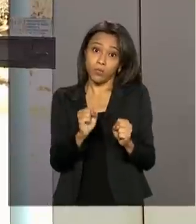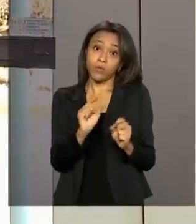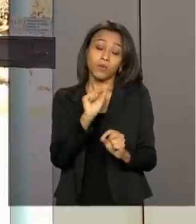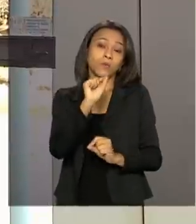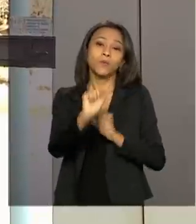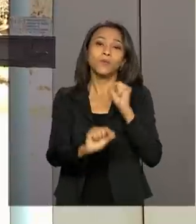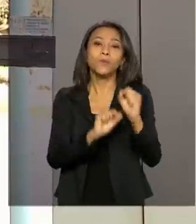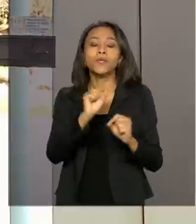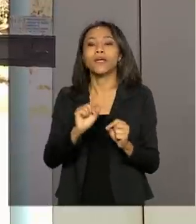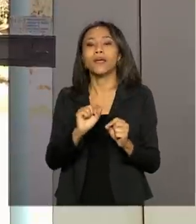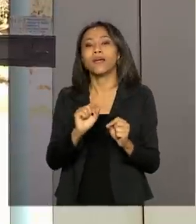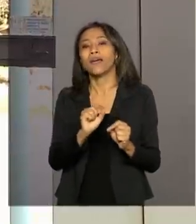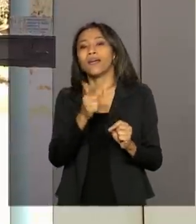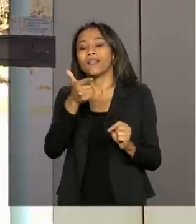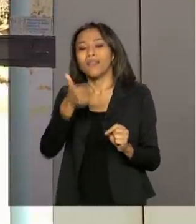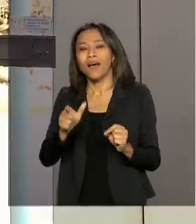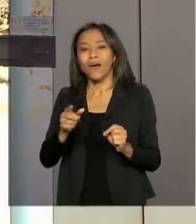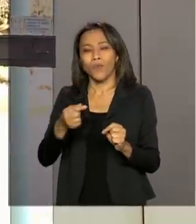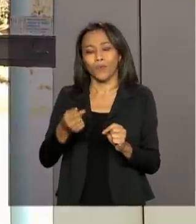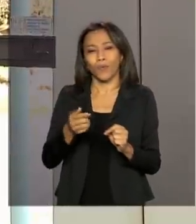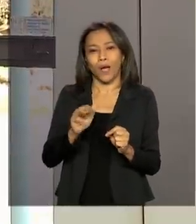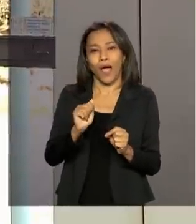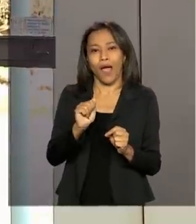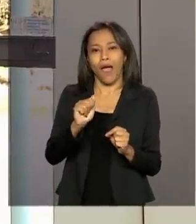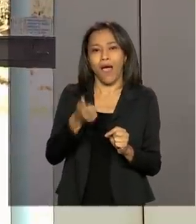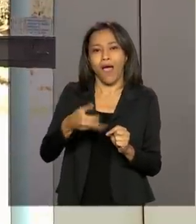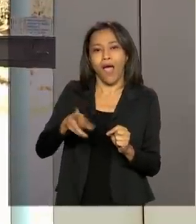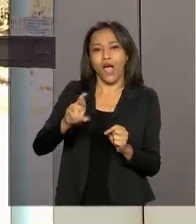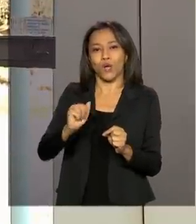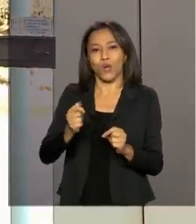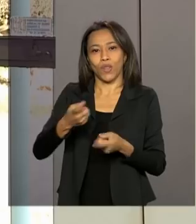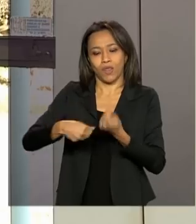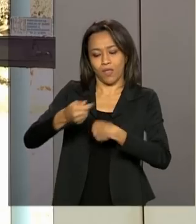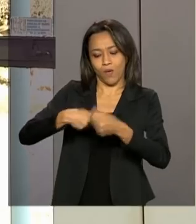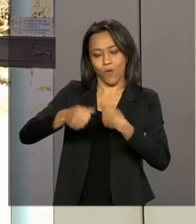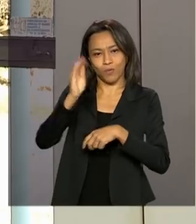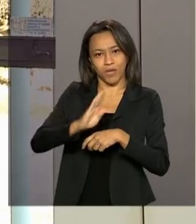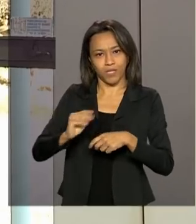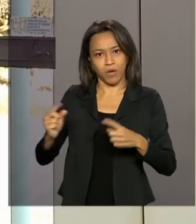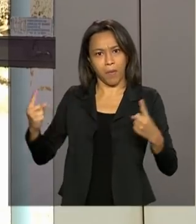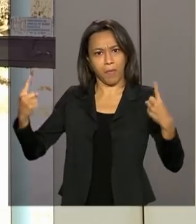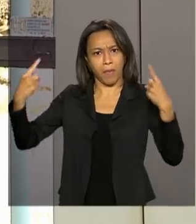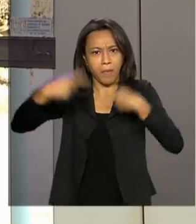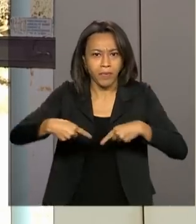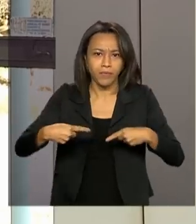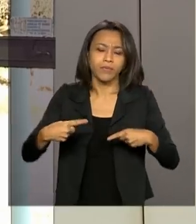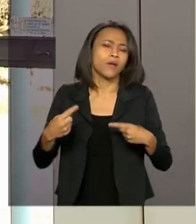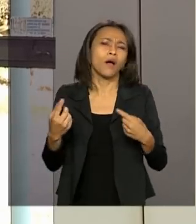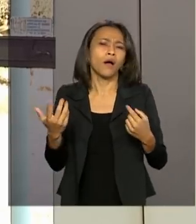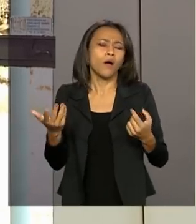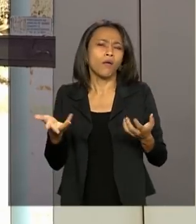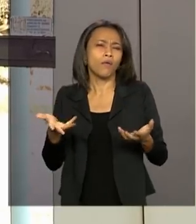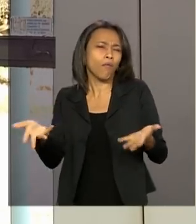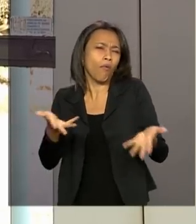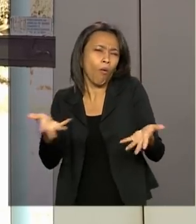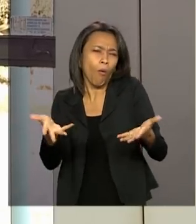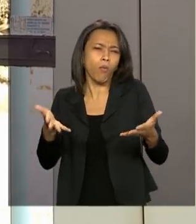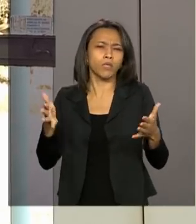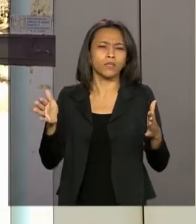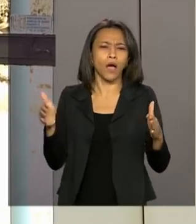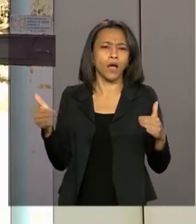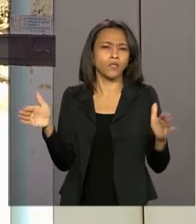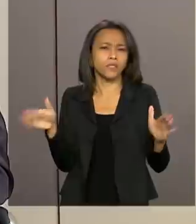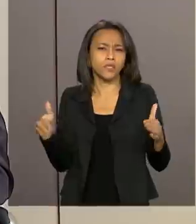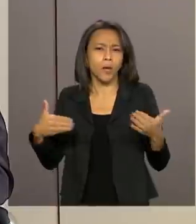questão para a produtividade do agronegócio brasileiro, que é super competitivo. Como é que está essa interlocução, o